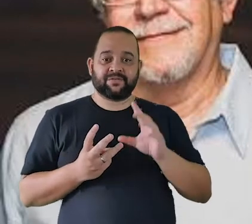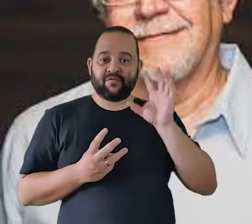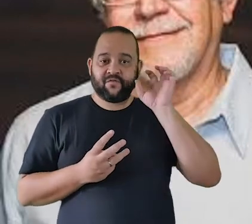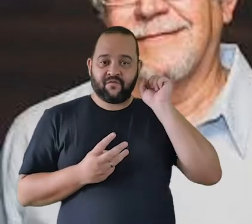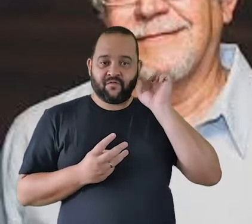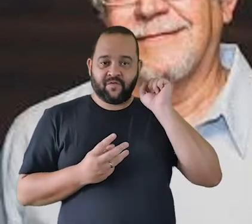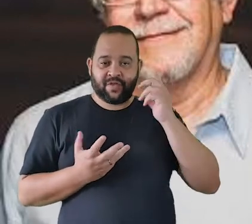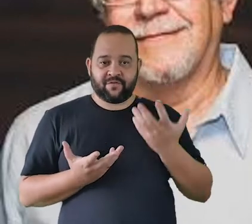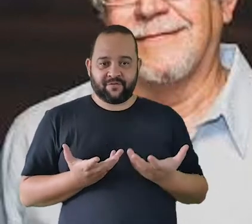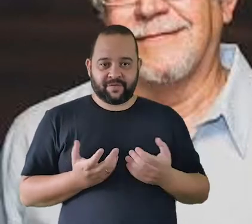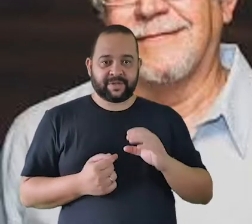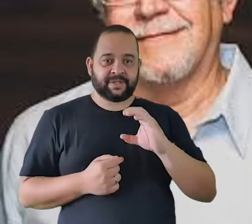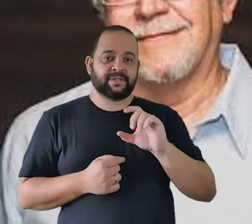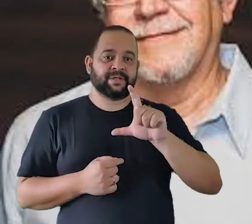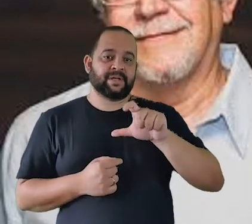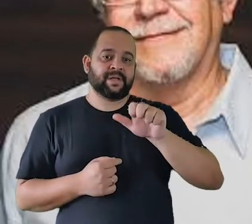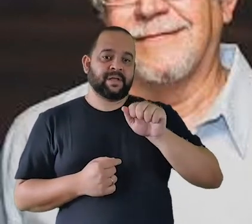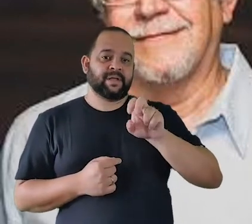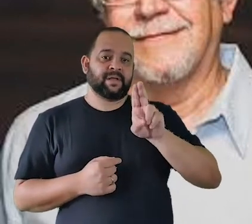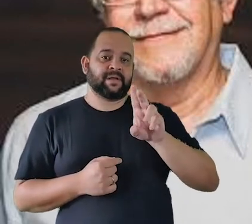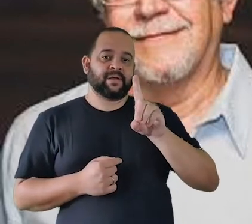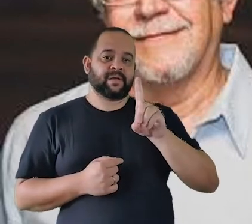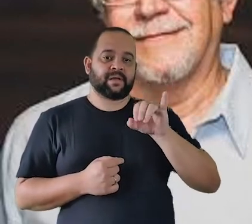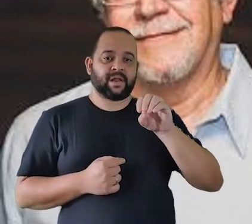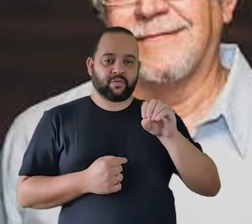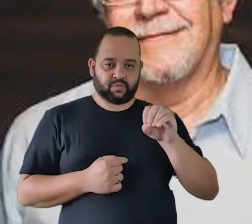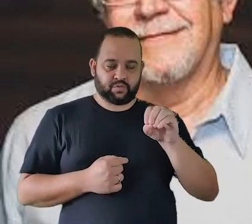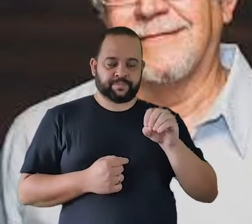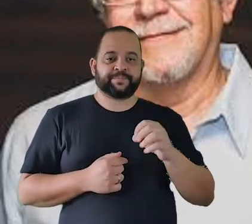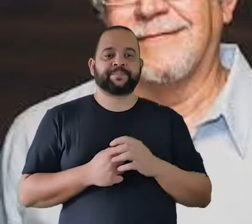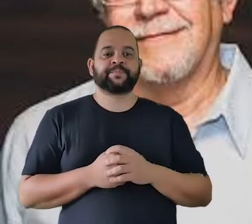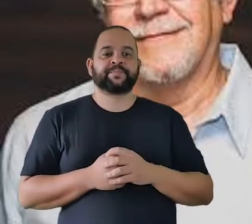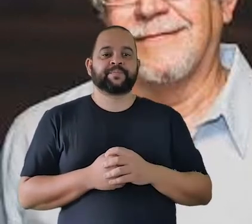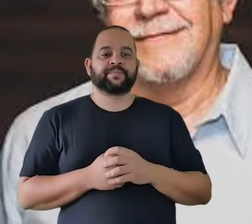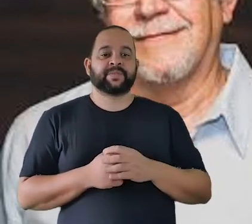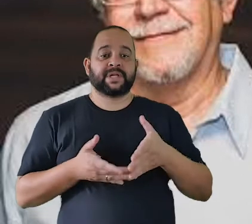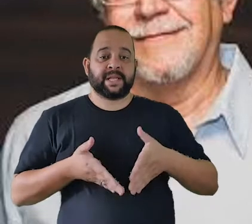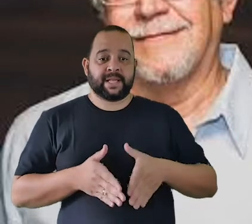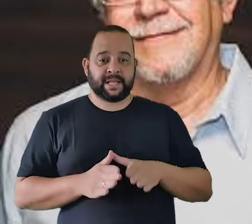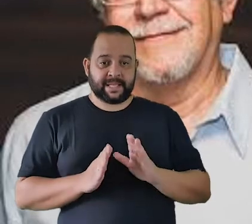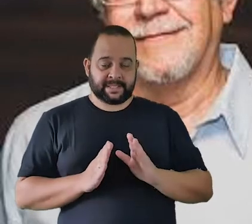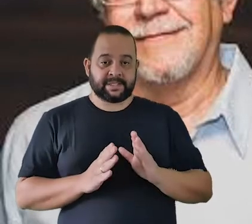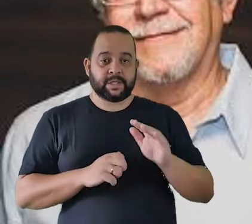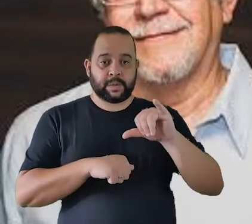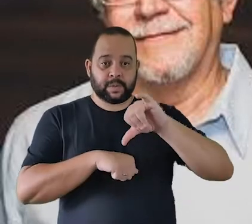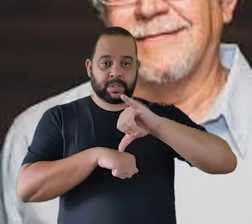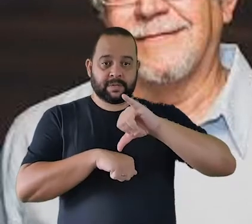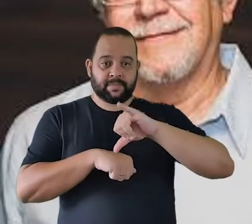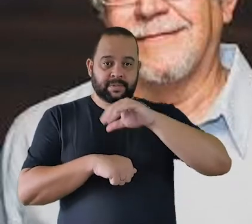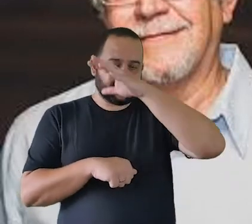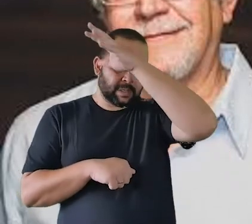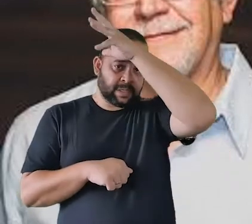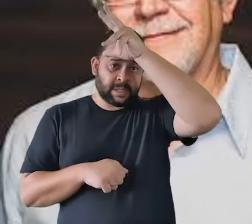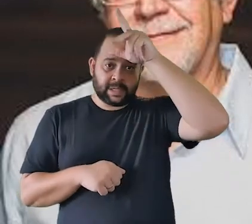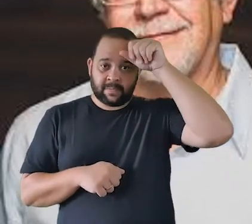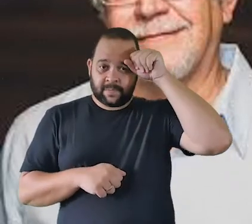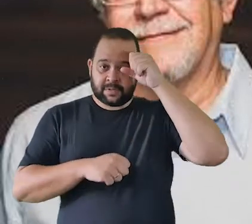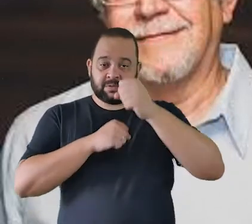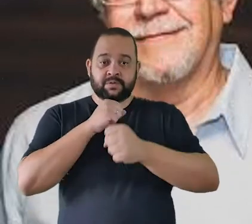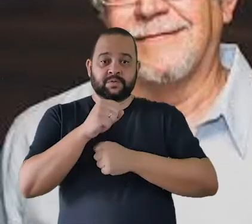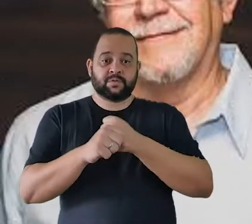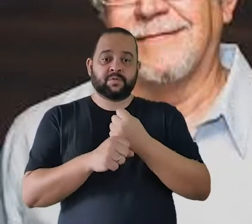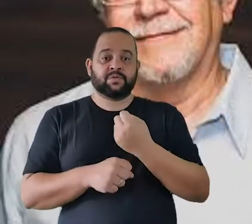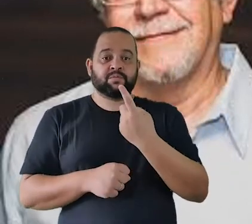gente vai ouvir é Claudio Santoro. Claudio Santoro nasceu em Manaus, em 1919, e ele era